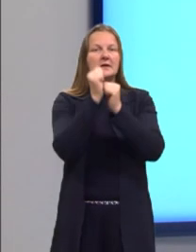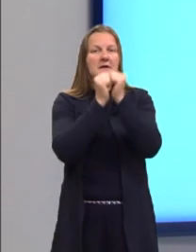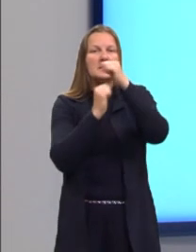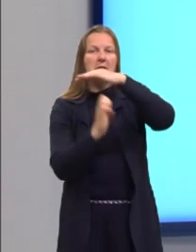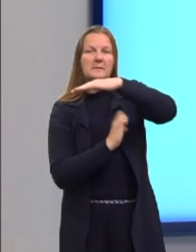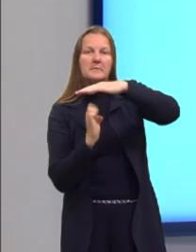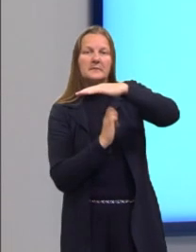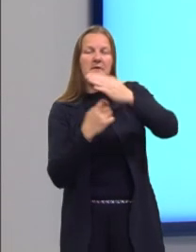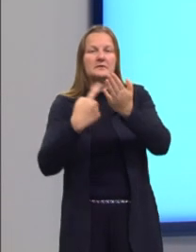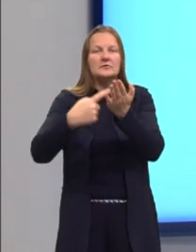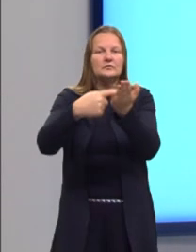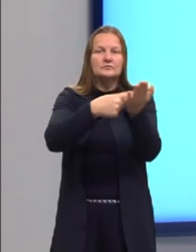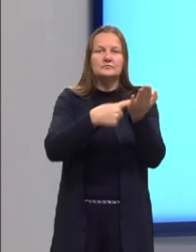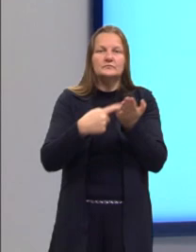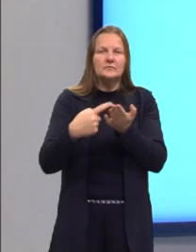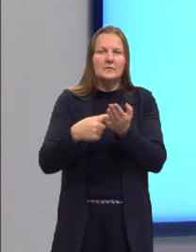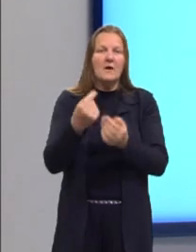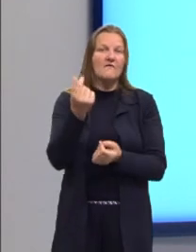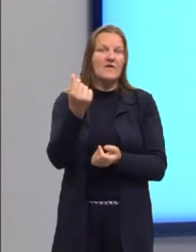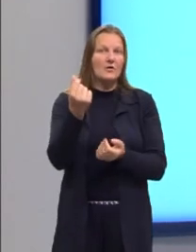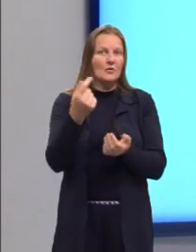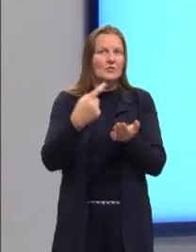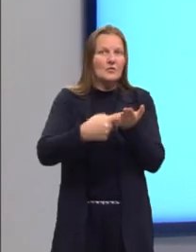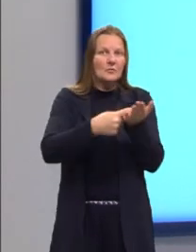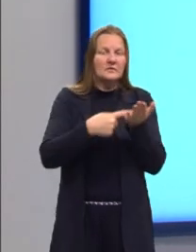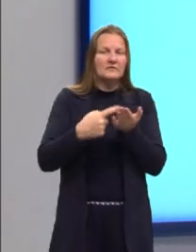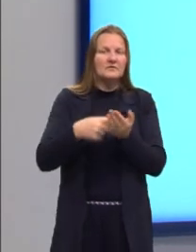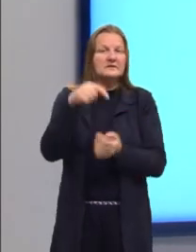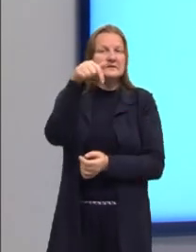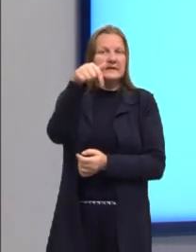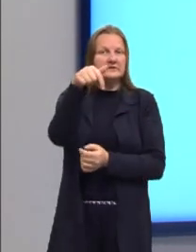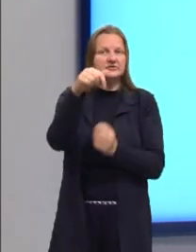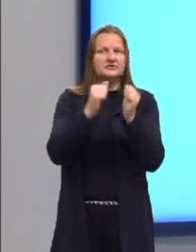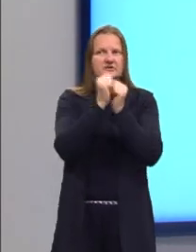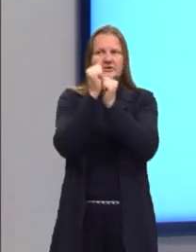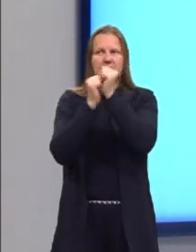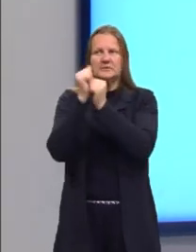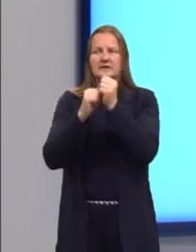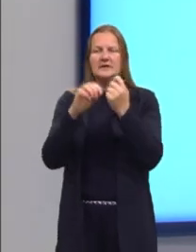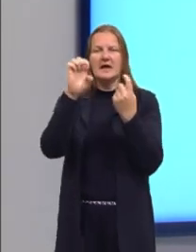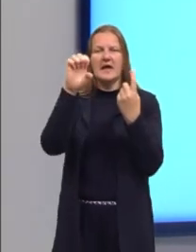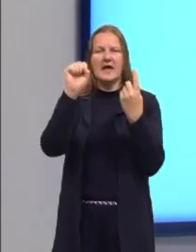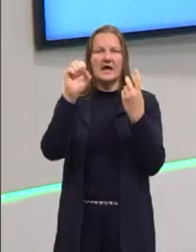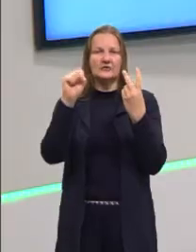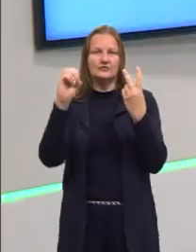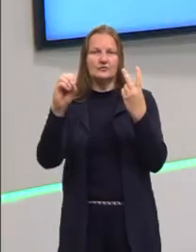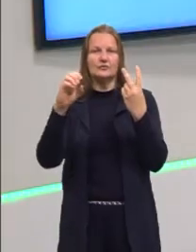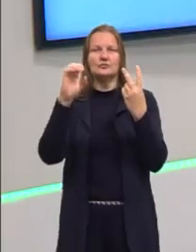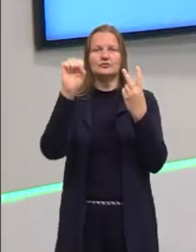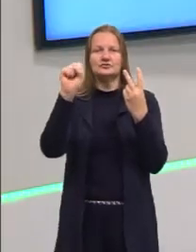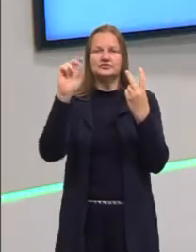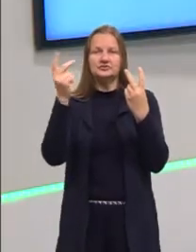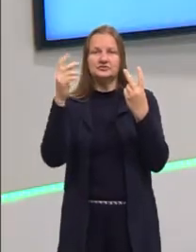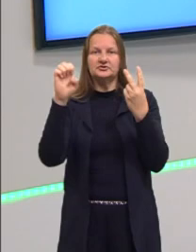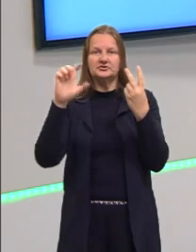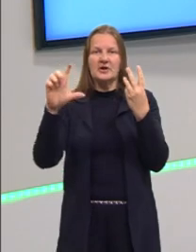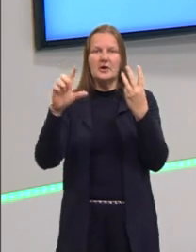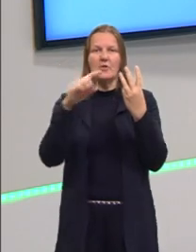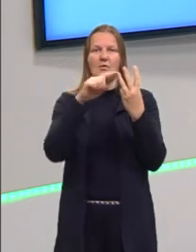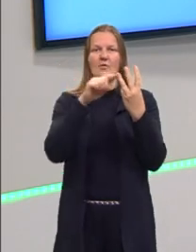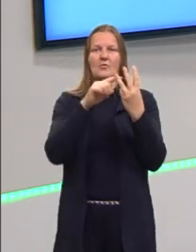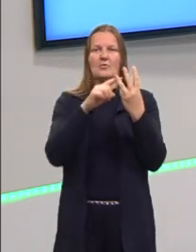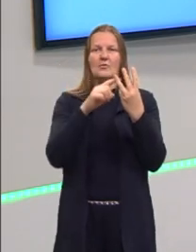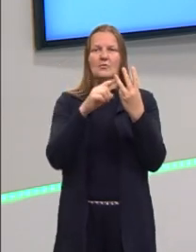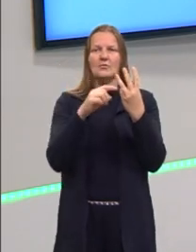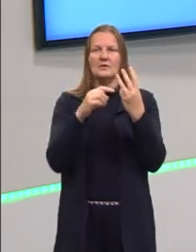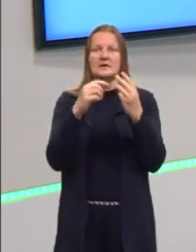e eu trouxe aqui para vocês, que são as sete irmãs. ESSO, Shell, Chevron, essa galera aqui, a gente